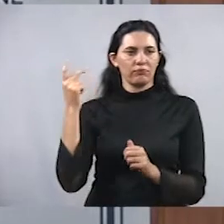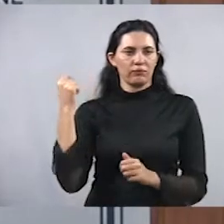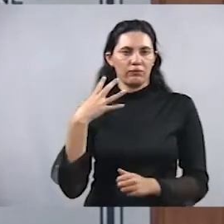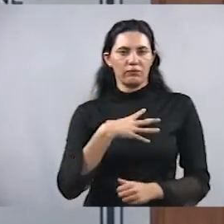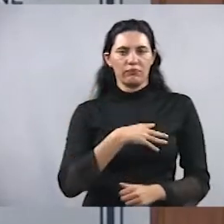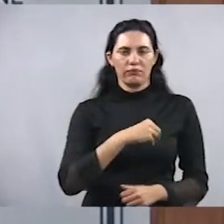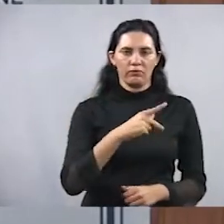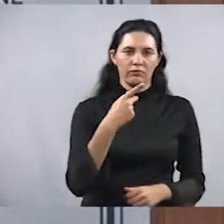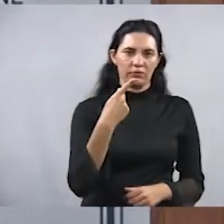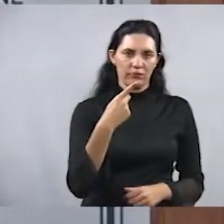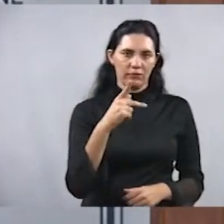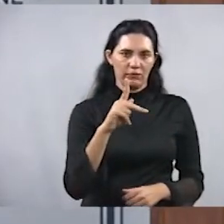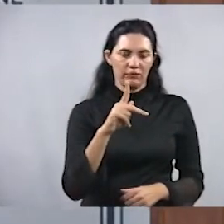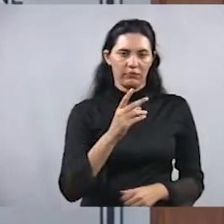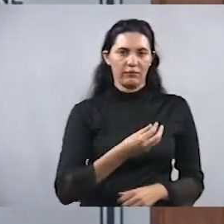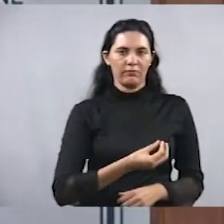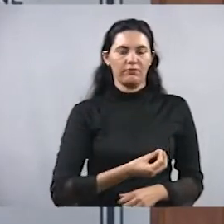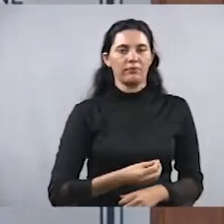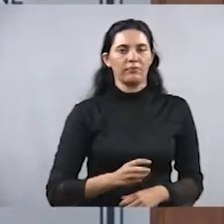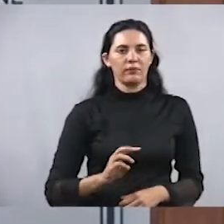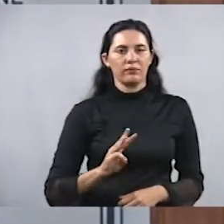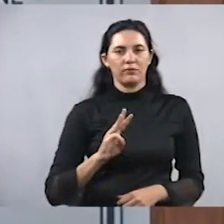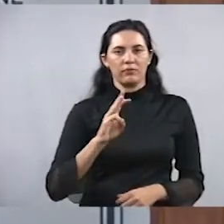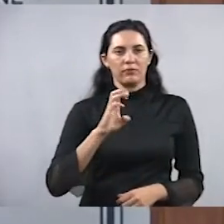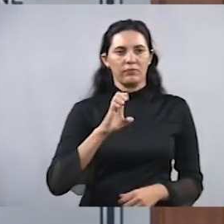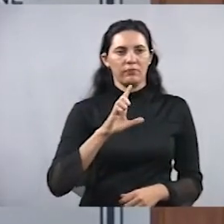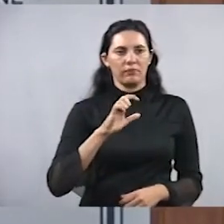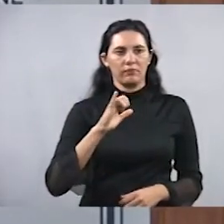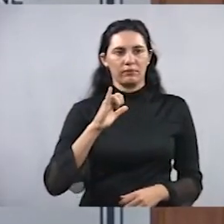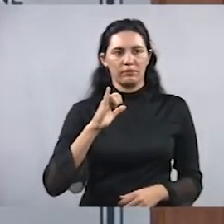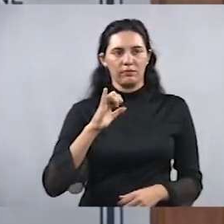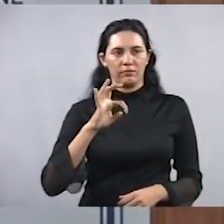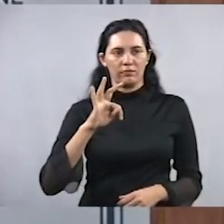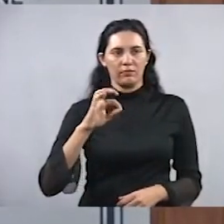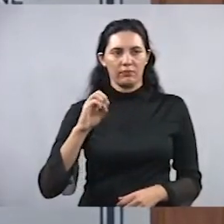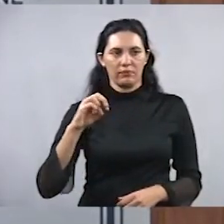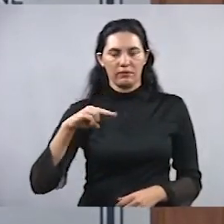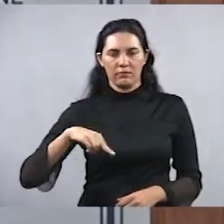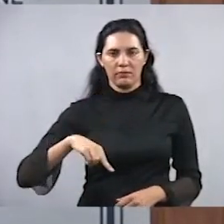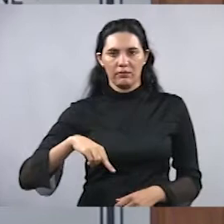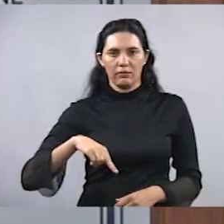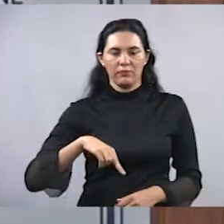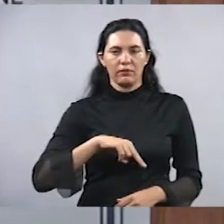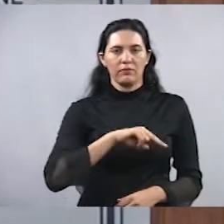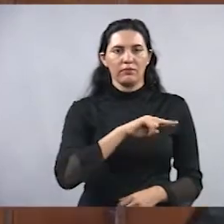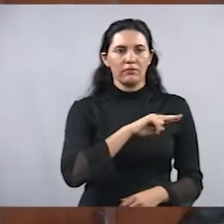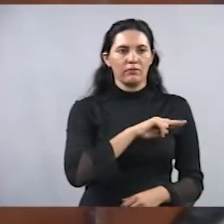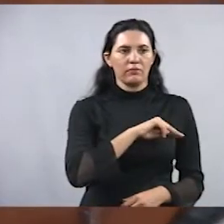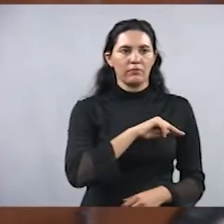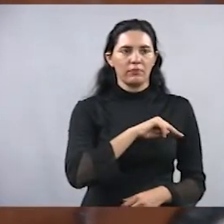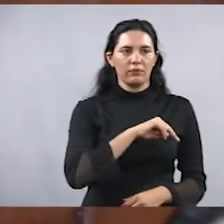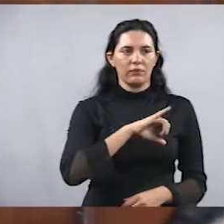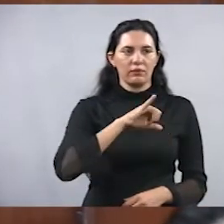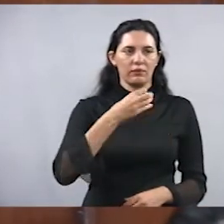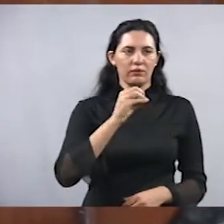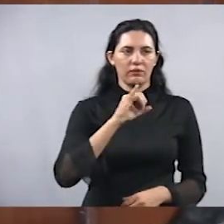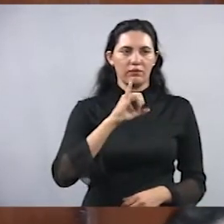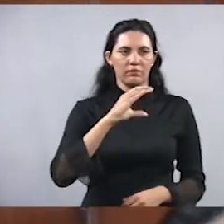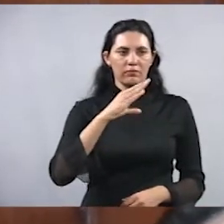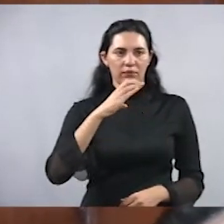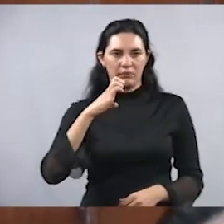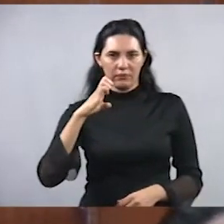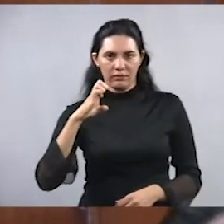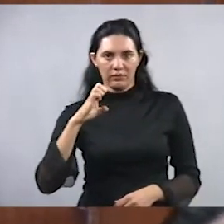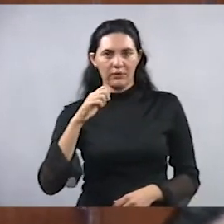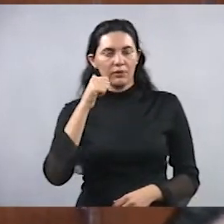filho, o Eriton de Souza Oliveira, a Nora, a Joyce Carrijo Oliveira. Sua mãe foi